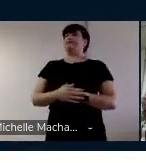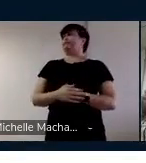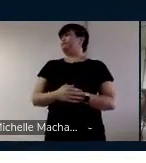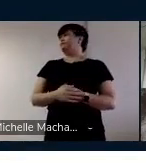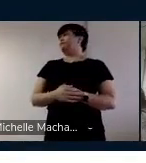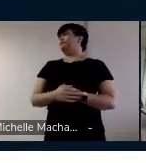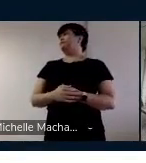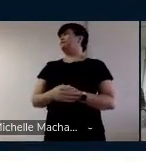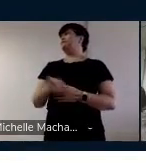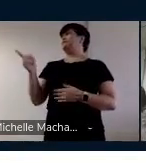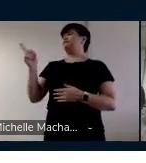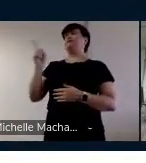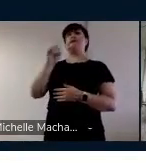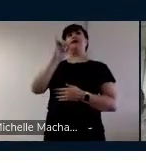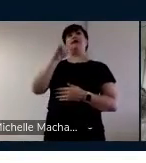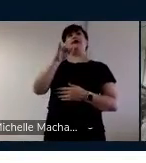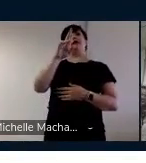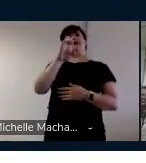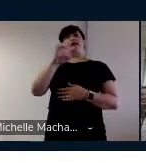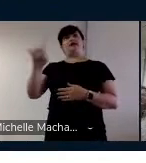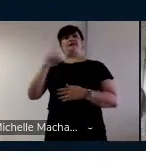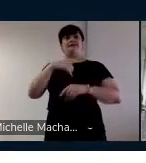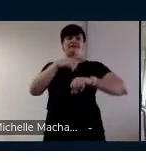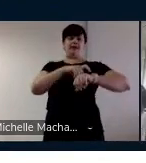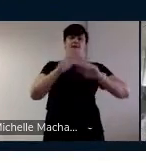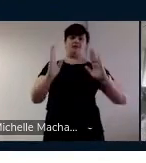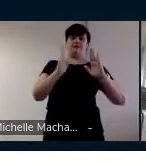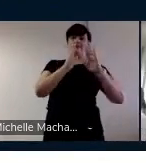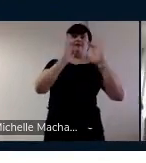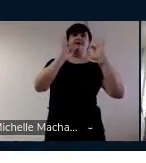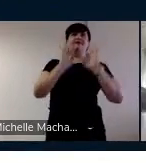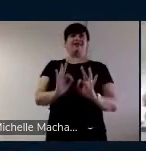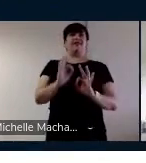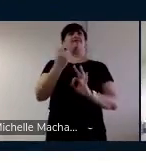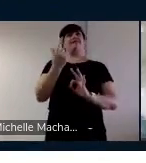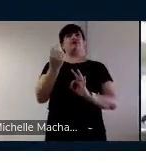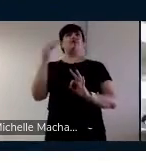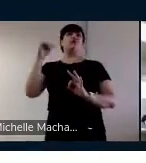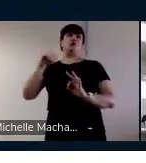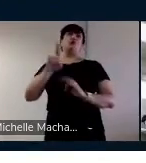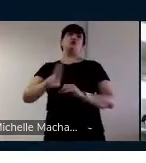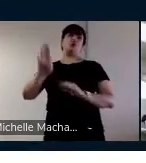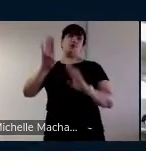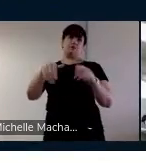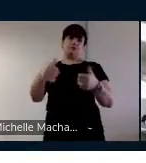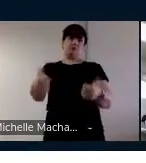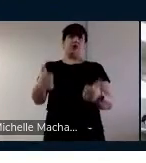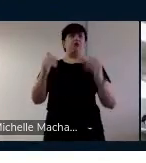A Ingrid está dentro do tempo, né? Os 20 minutos, ela usou muito bem.